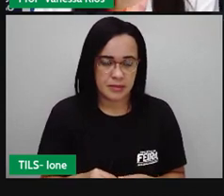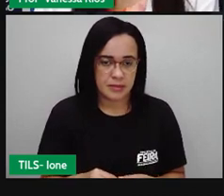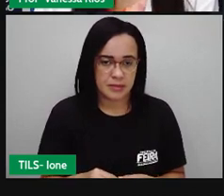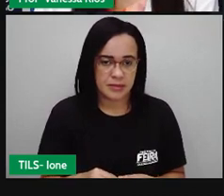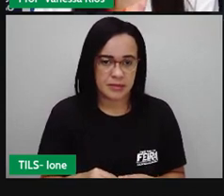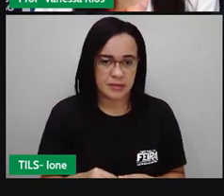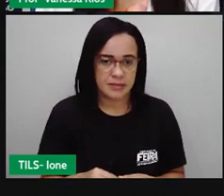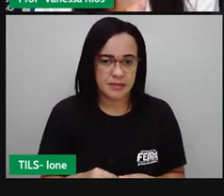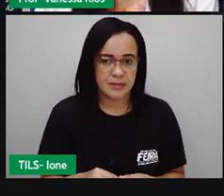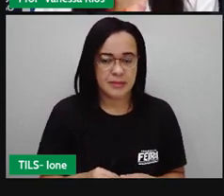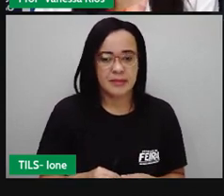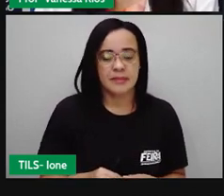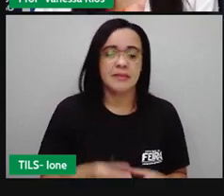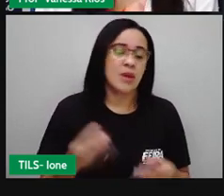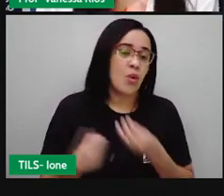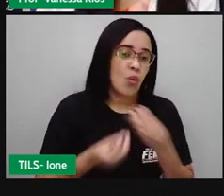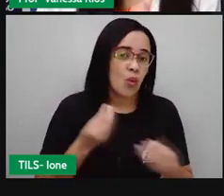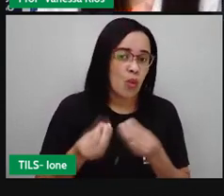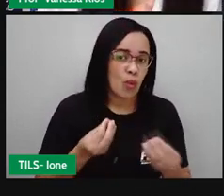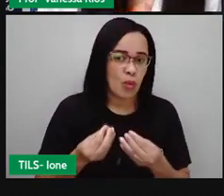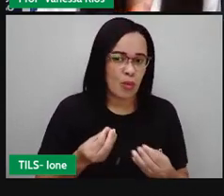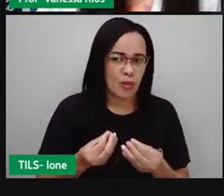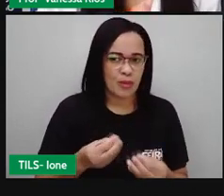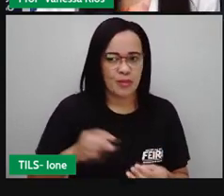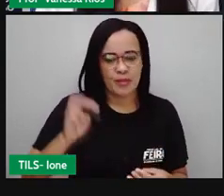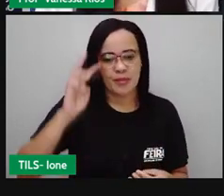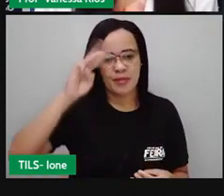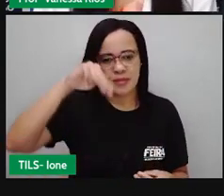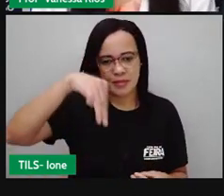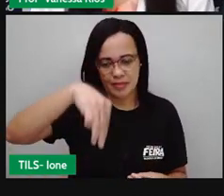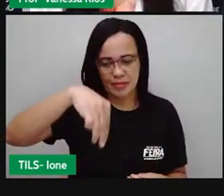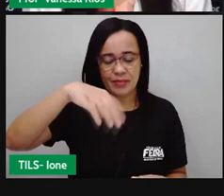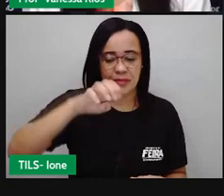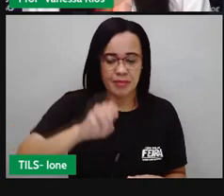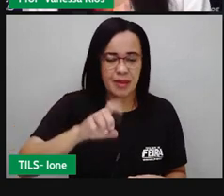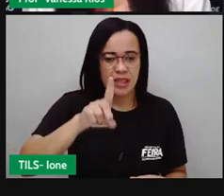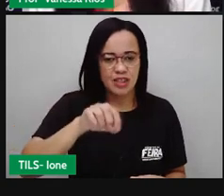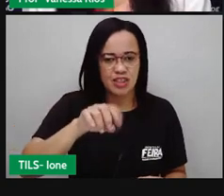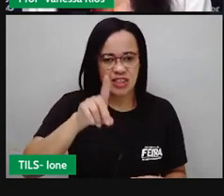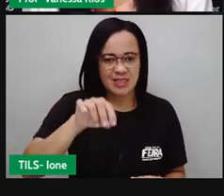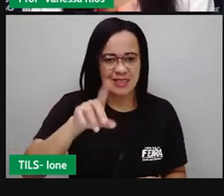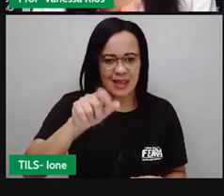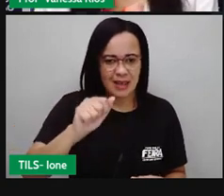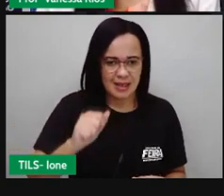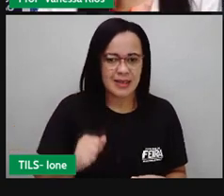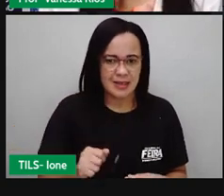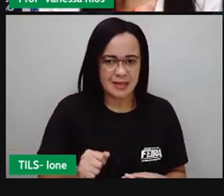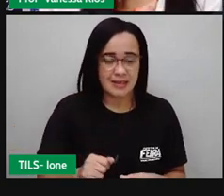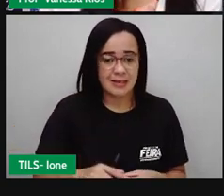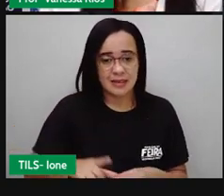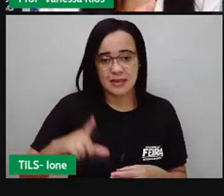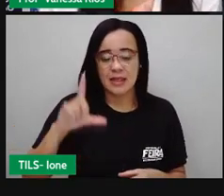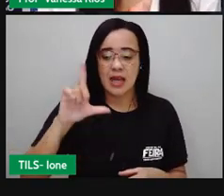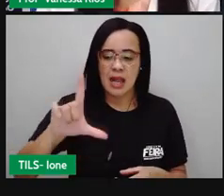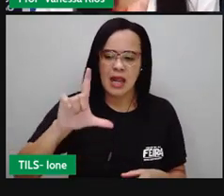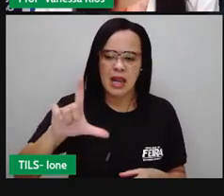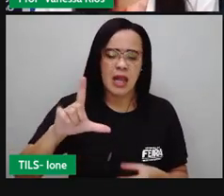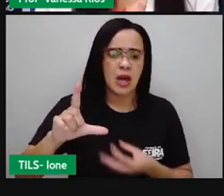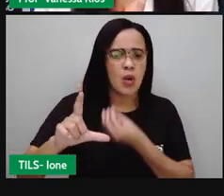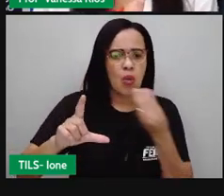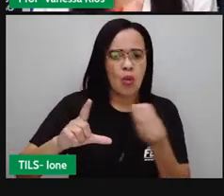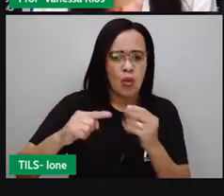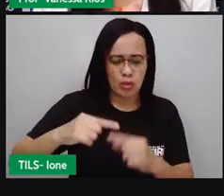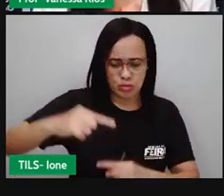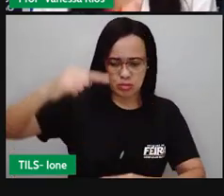com essa unidade de medida, a gente tem um litro e também um mililitro. Sabendo aí que um litro é